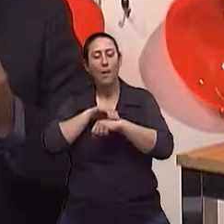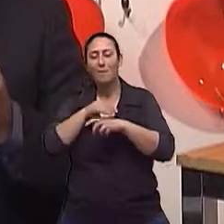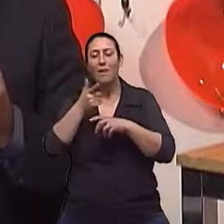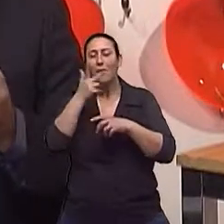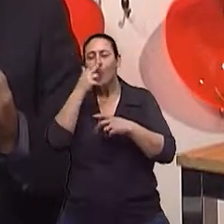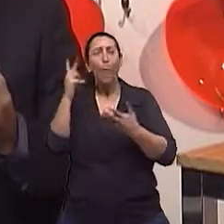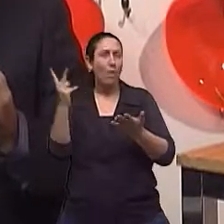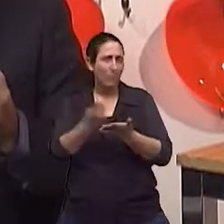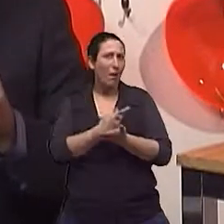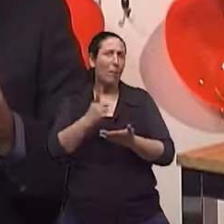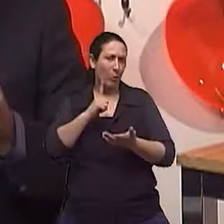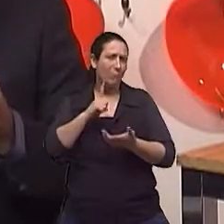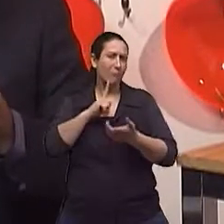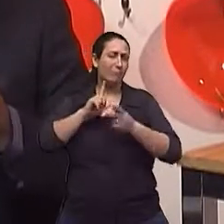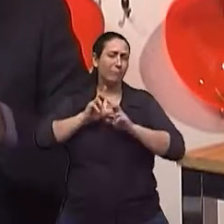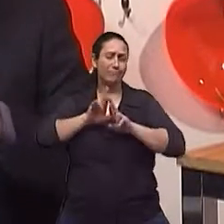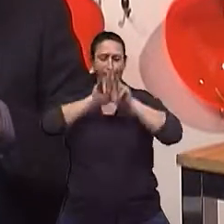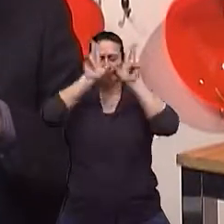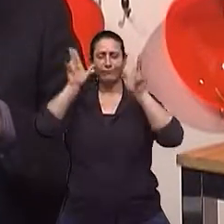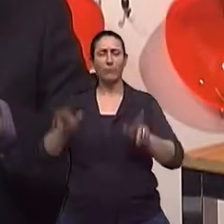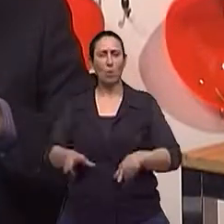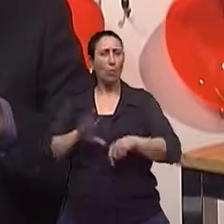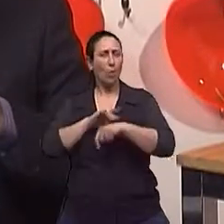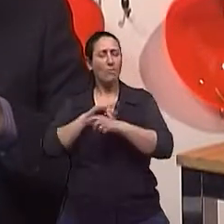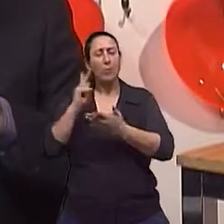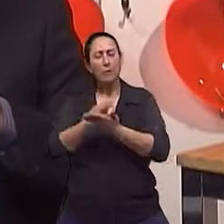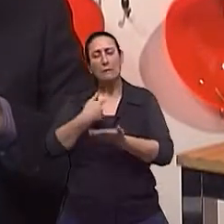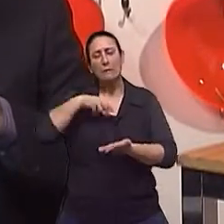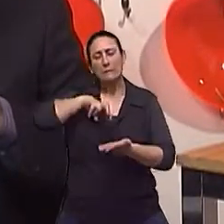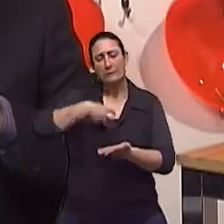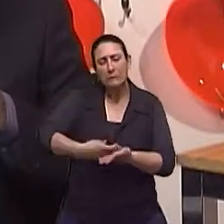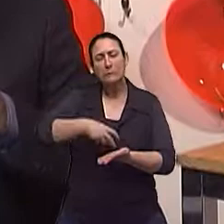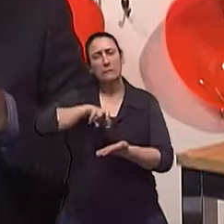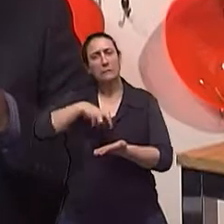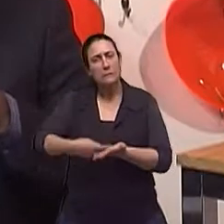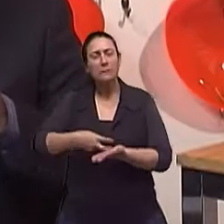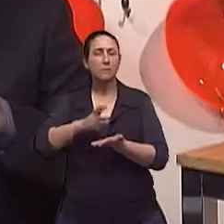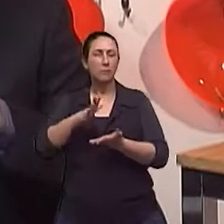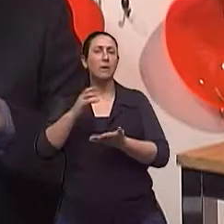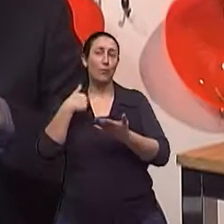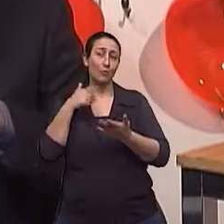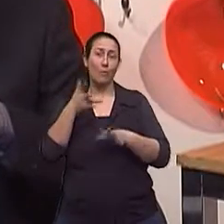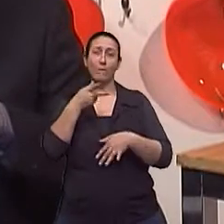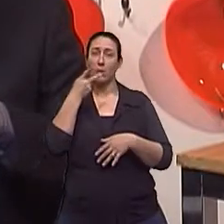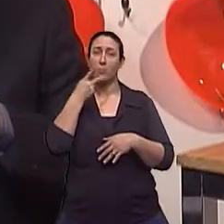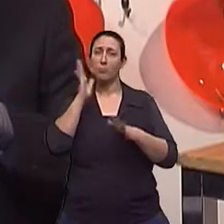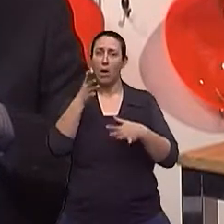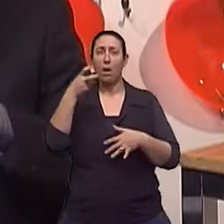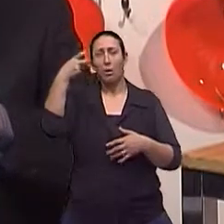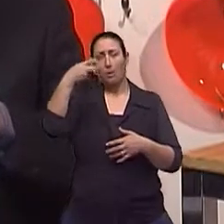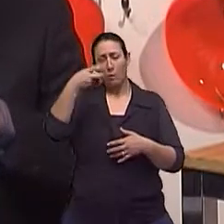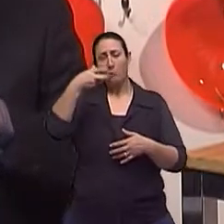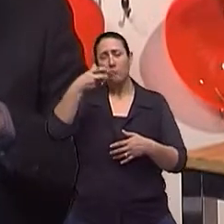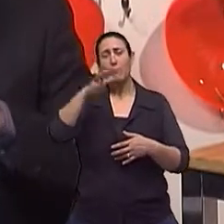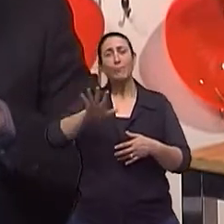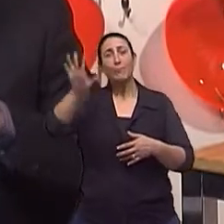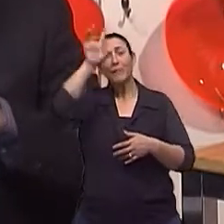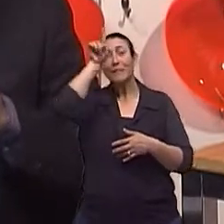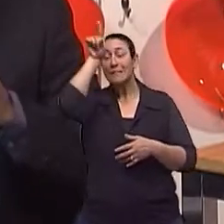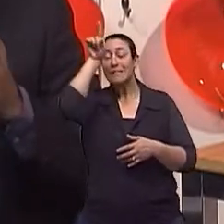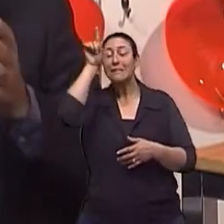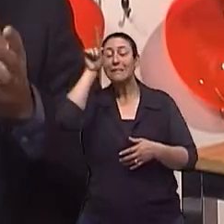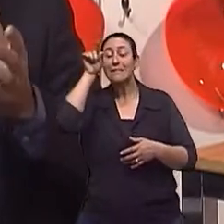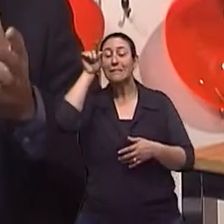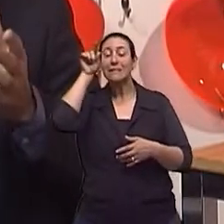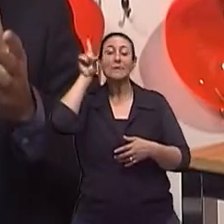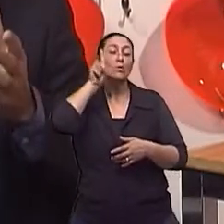uma síndrome que tem várias doenças a causando, é a quinta, como eu mencionei, causa de morte entre idosos americanos. No Brasil,